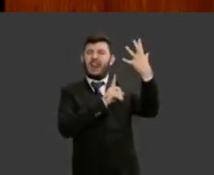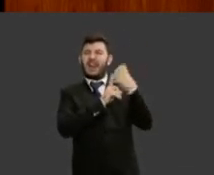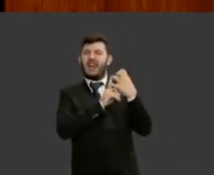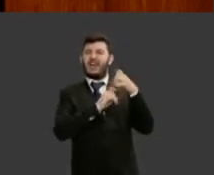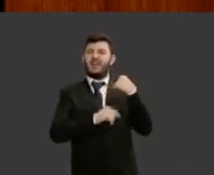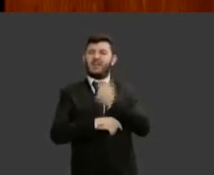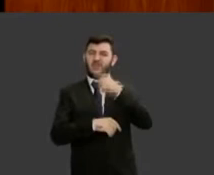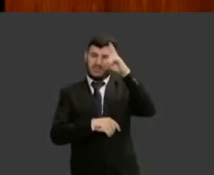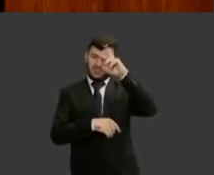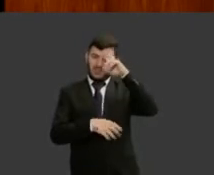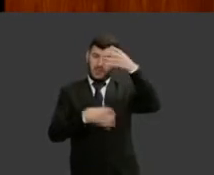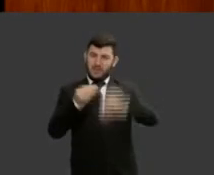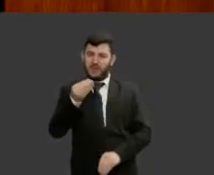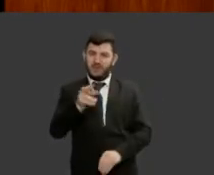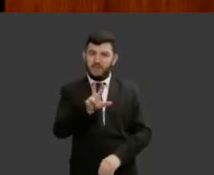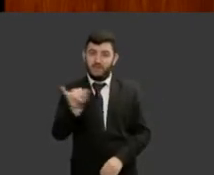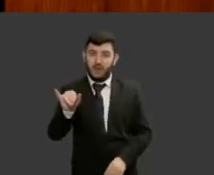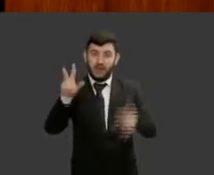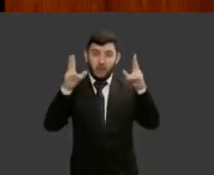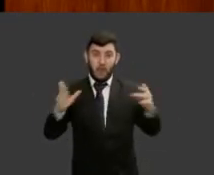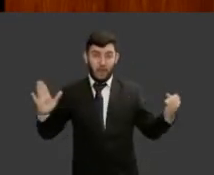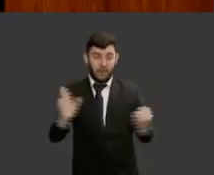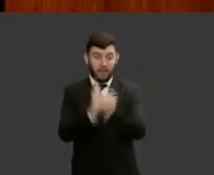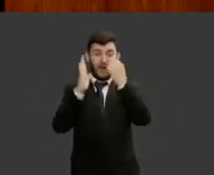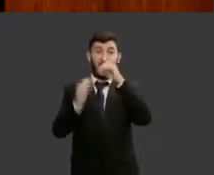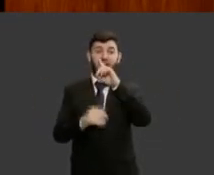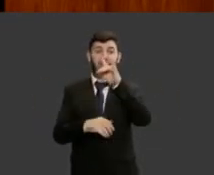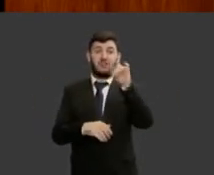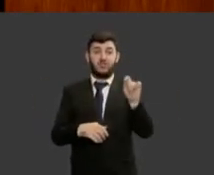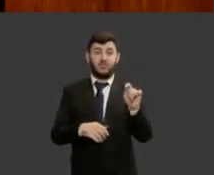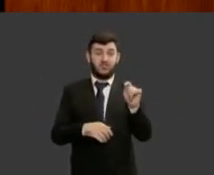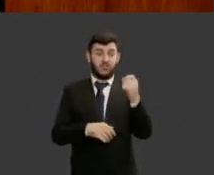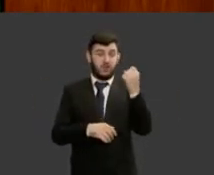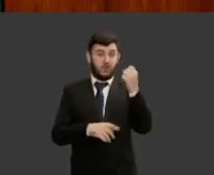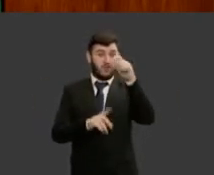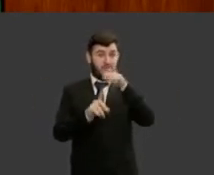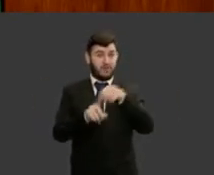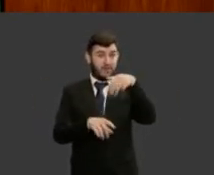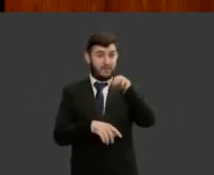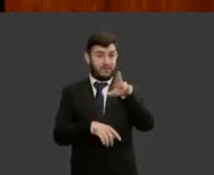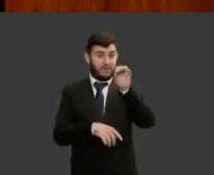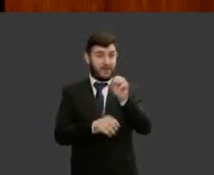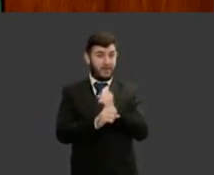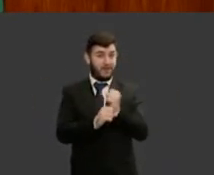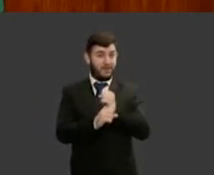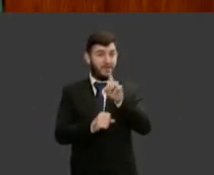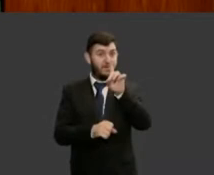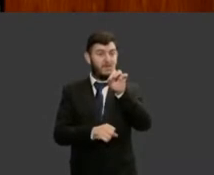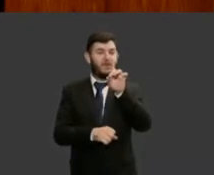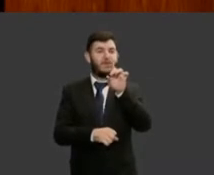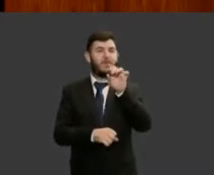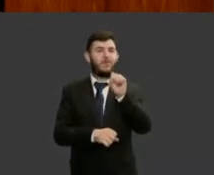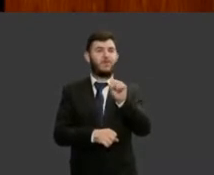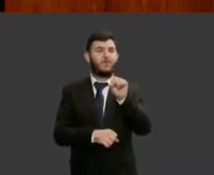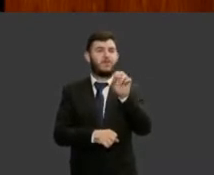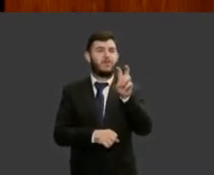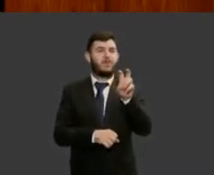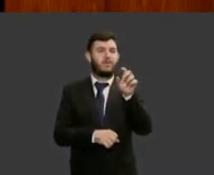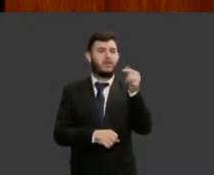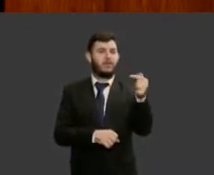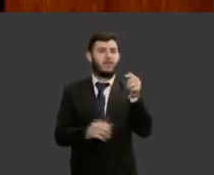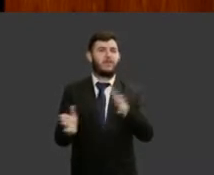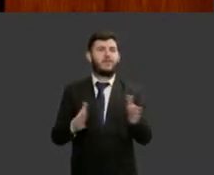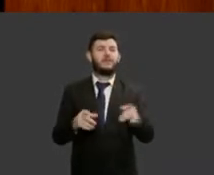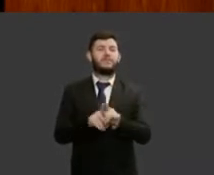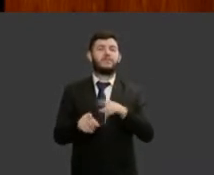como a que marca a data de hoje no dia 8 de março de 1857 operários de uma fábrica de tecido